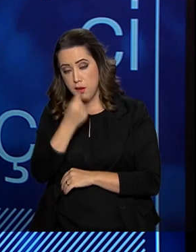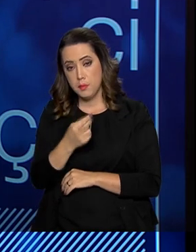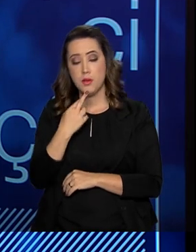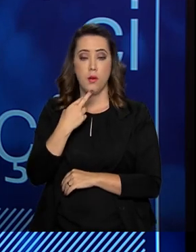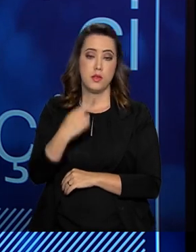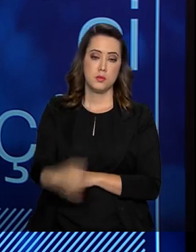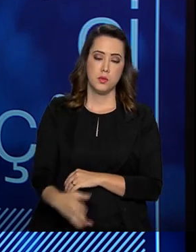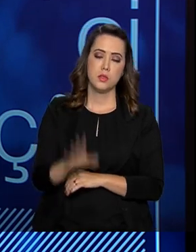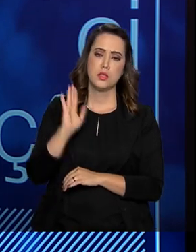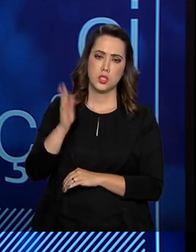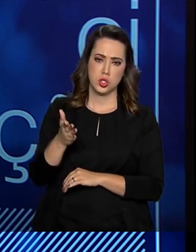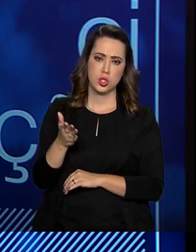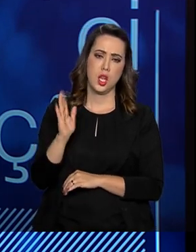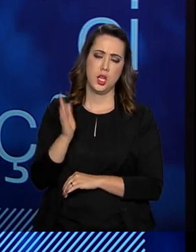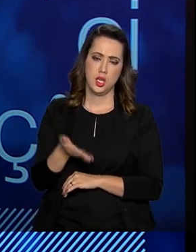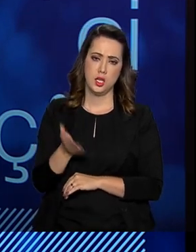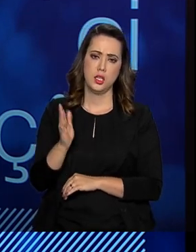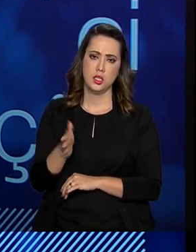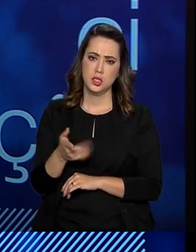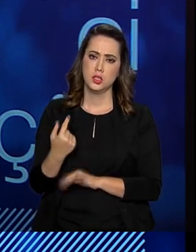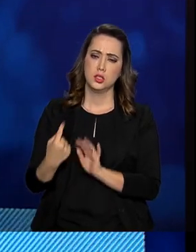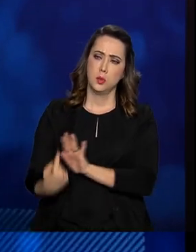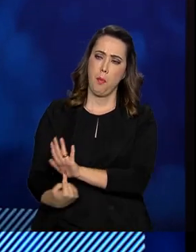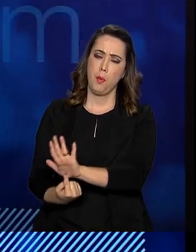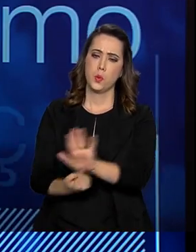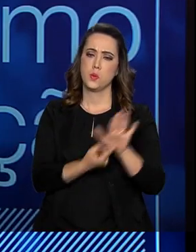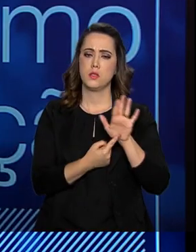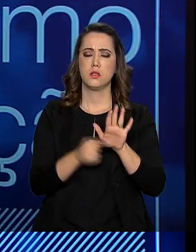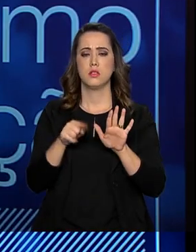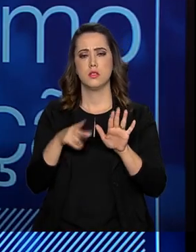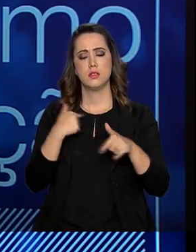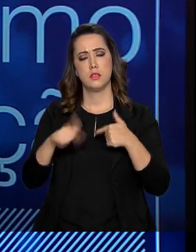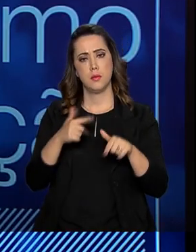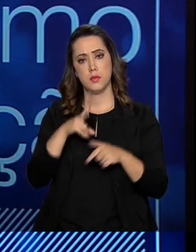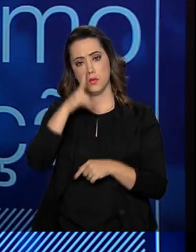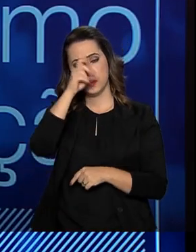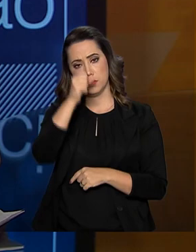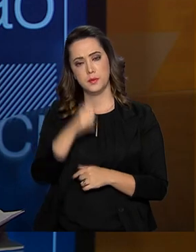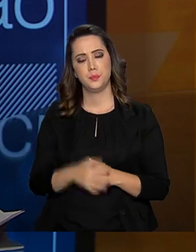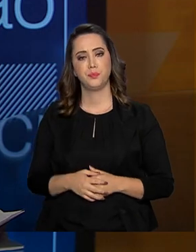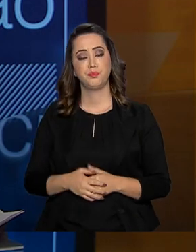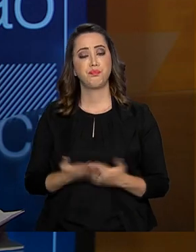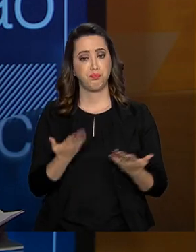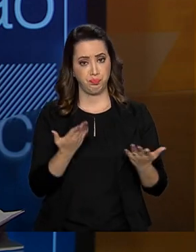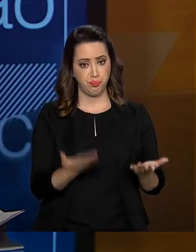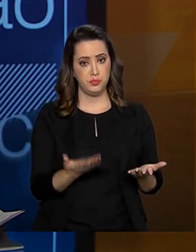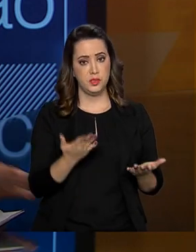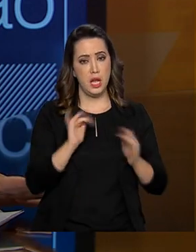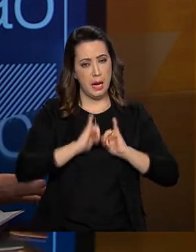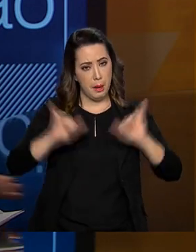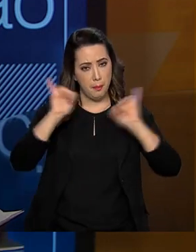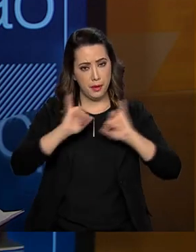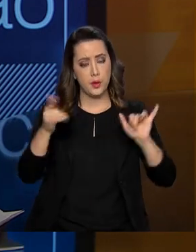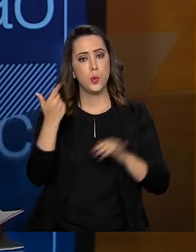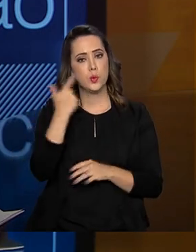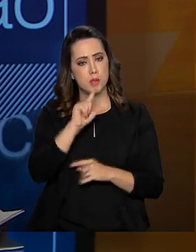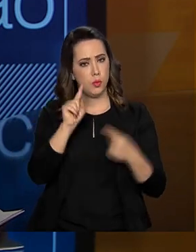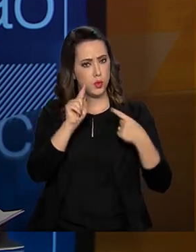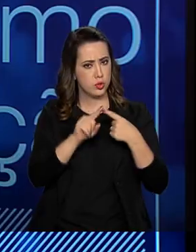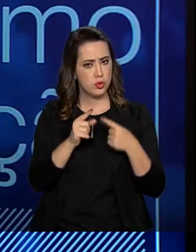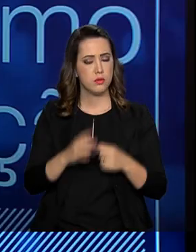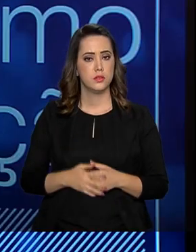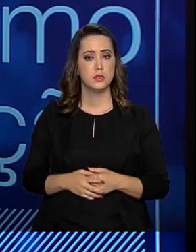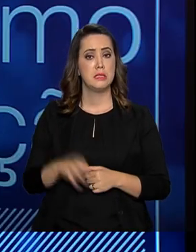resultados que já estão aparecendo desse trabalho de fortalecimento da vacinação. A campanha de vacinação contra a influenza alcançou a meta?